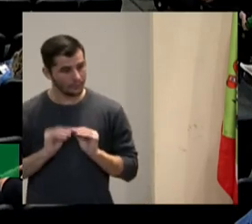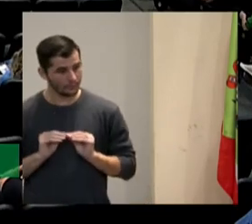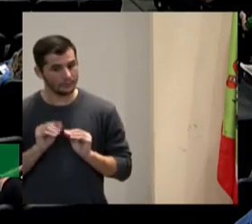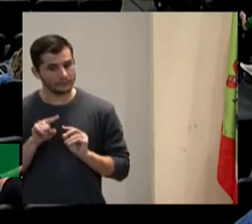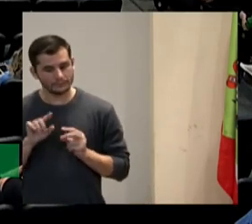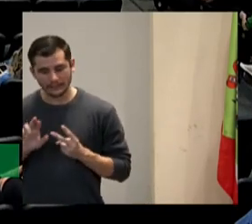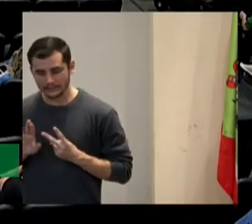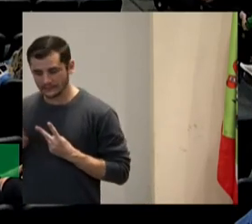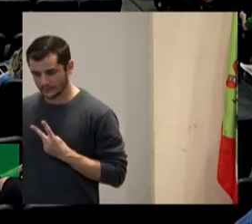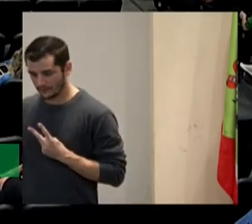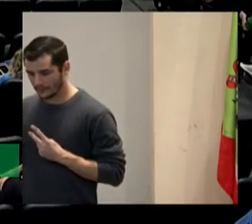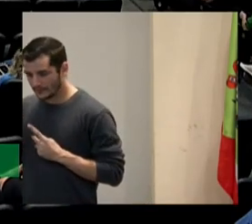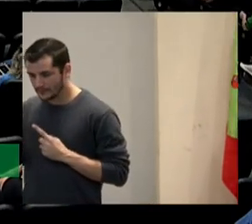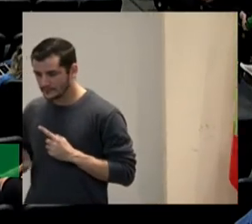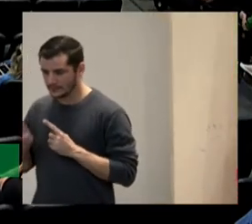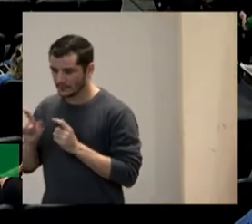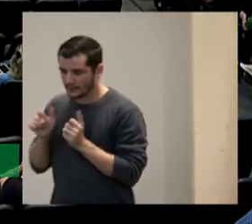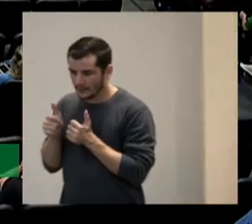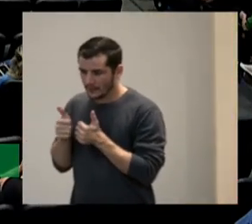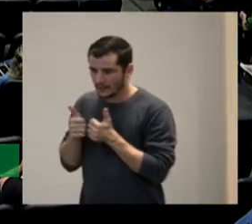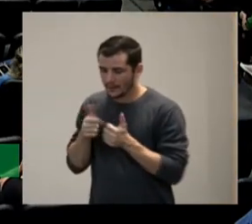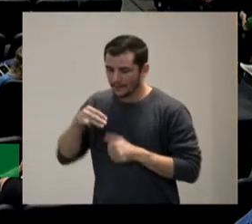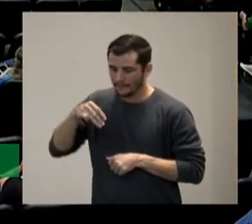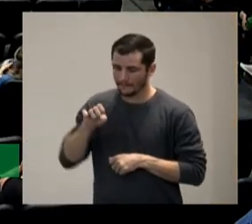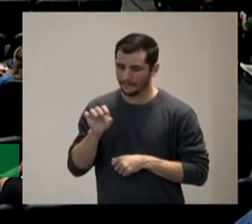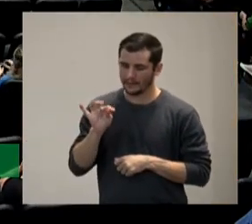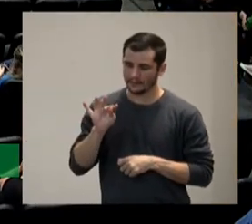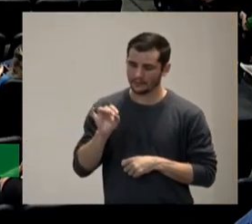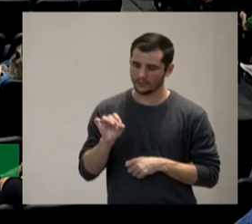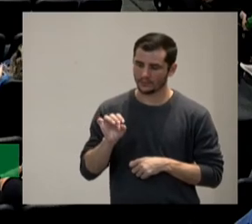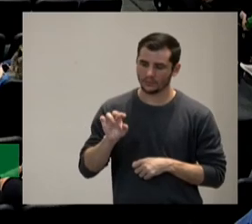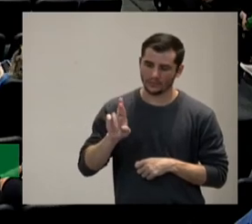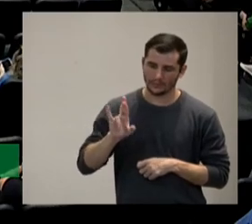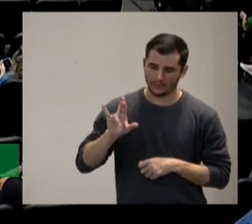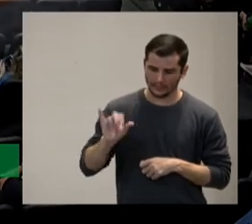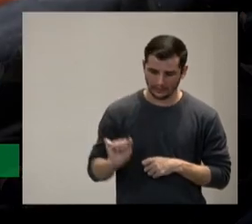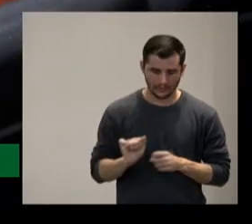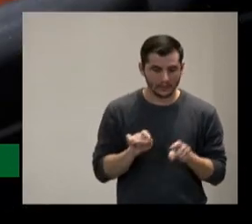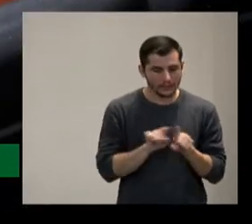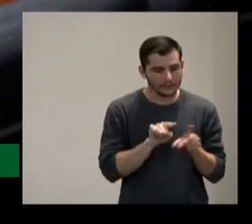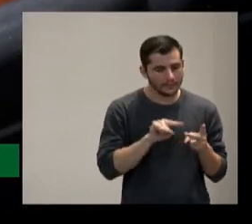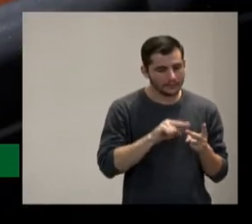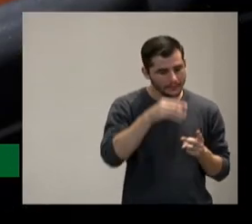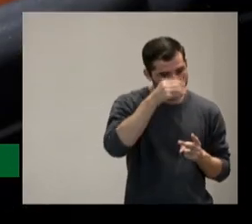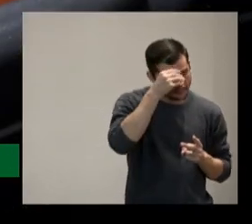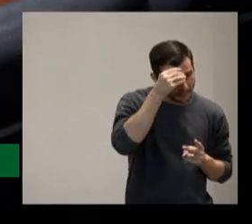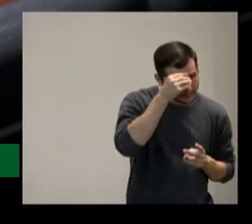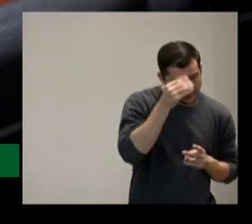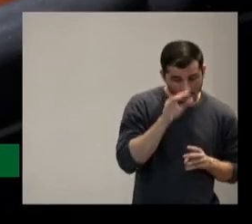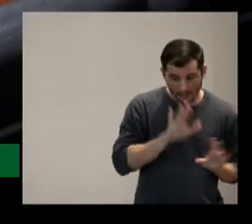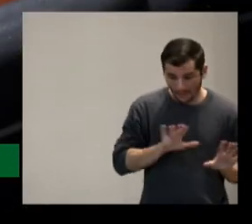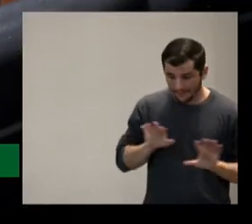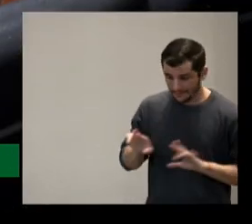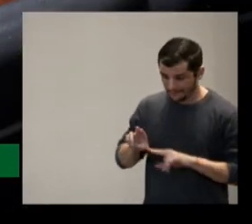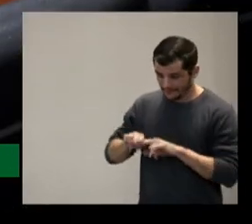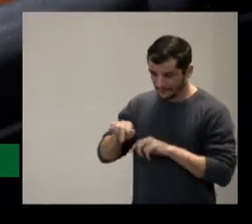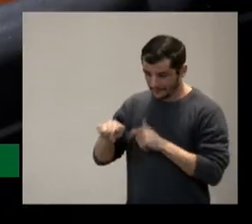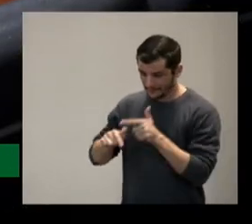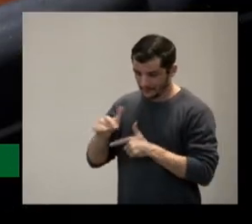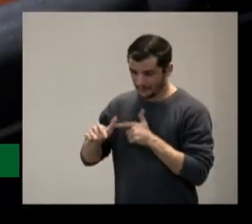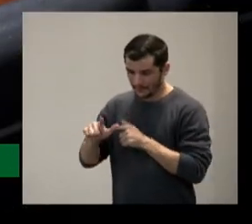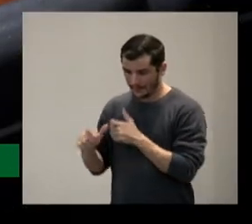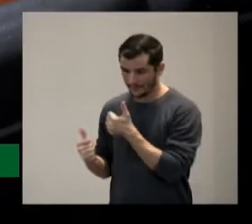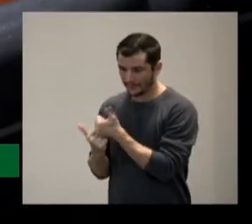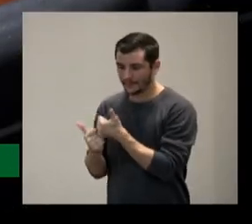ou o padrinho do emprego apoiado é que o emprego apoiado são especialistas nas áreas existe inclusive a